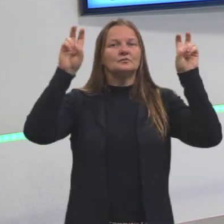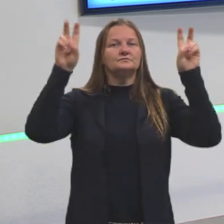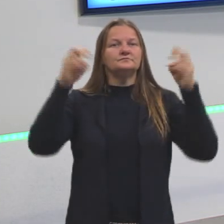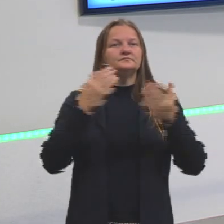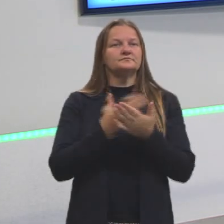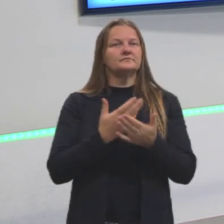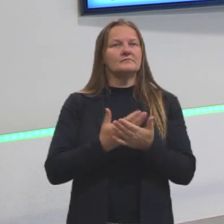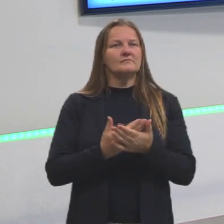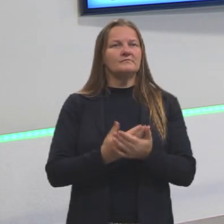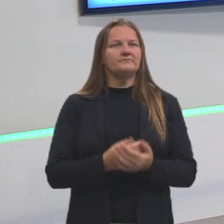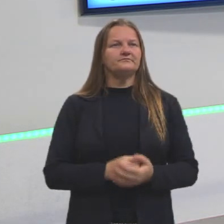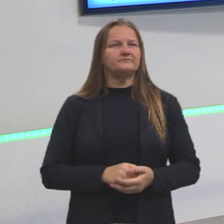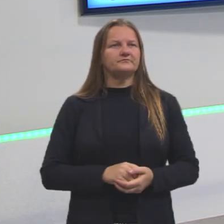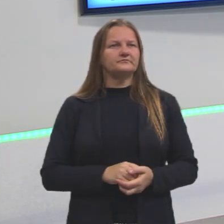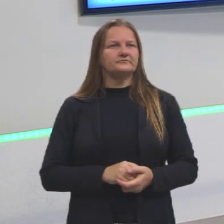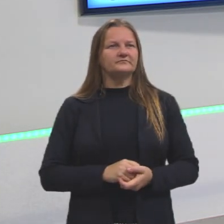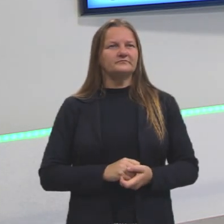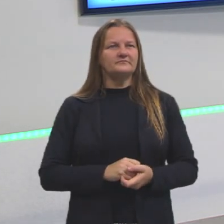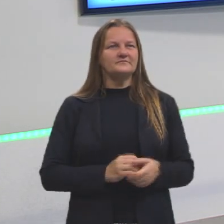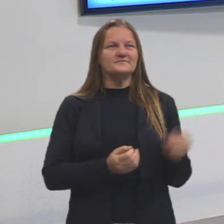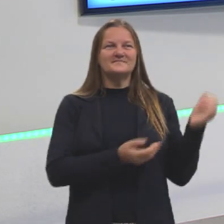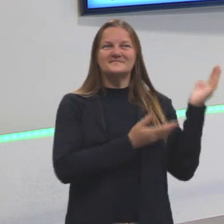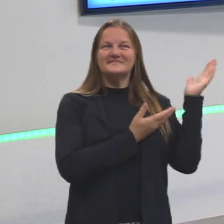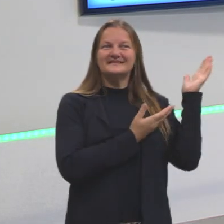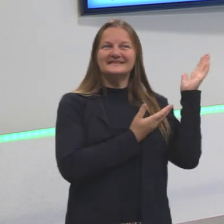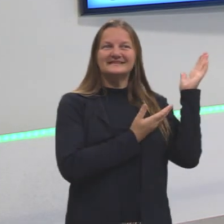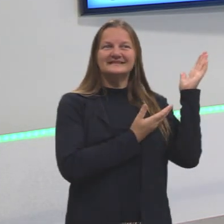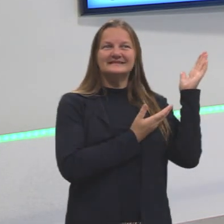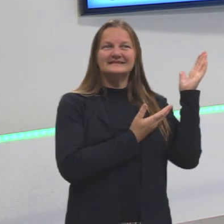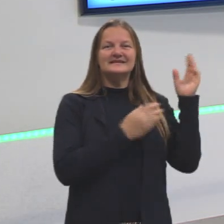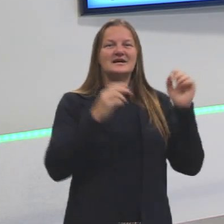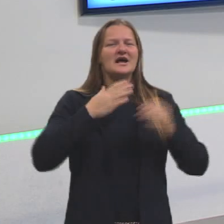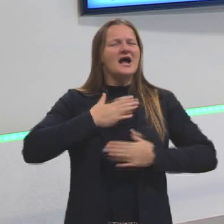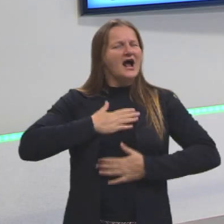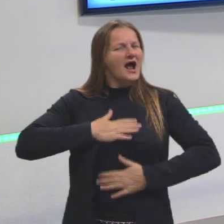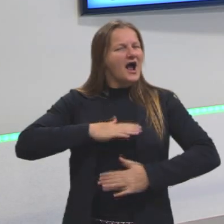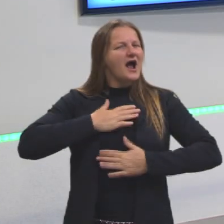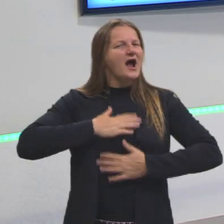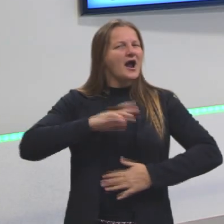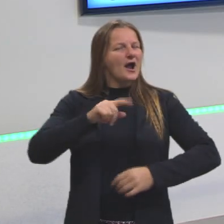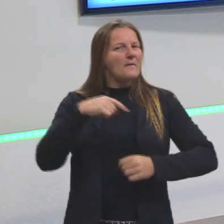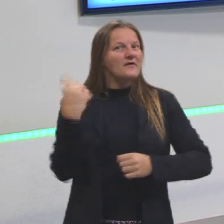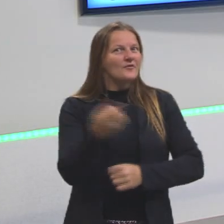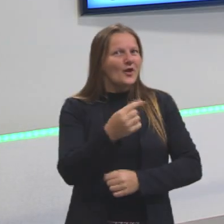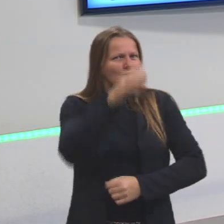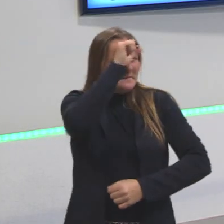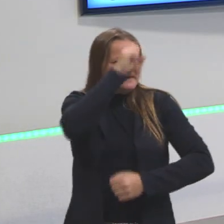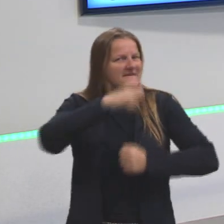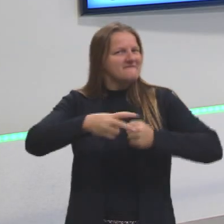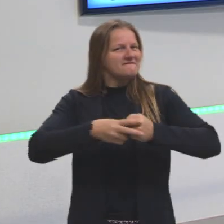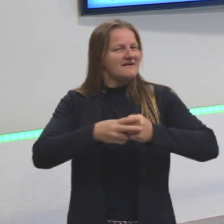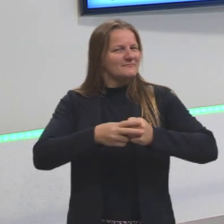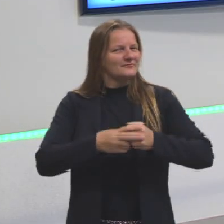aula então é Keep Calm and Let's Learn the Verbs, mantenha-se calmo e vamos aprender os verbos.